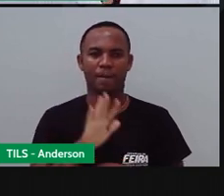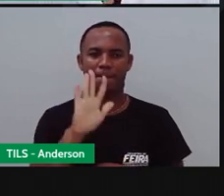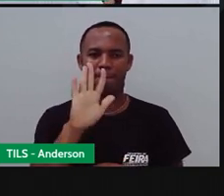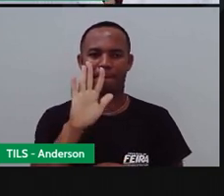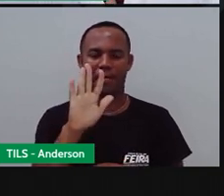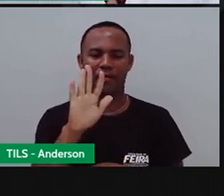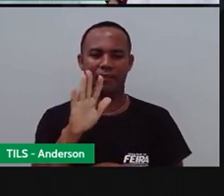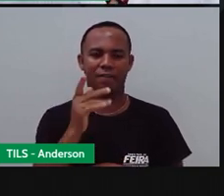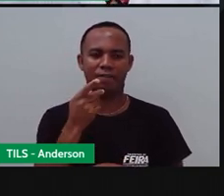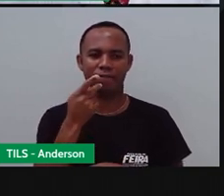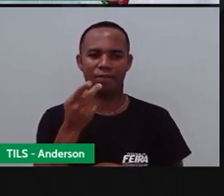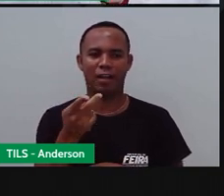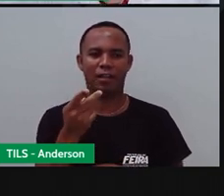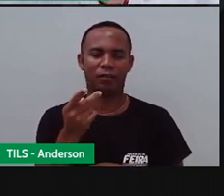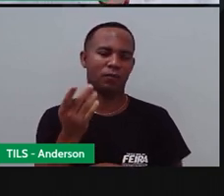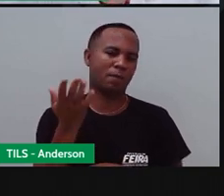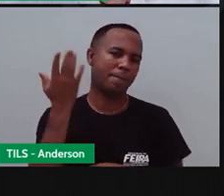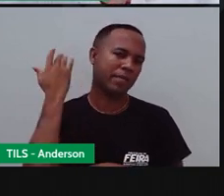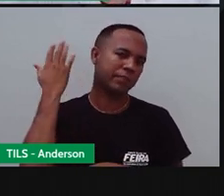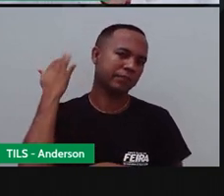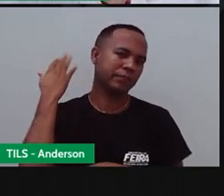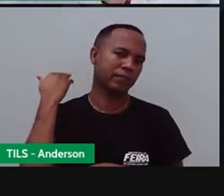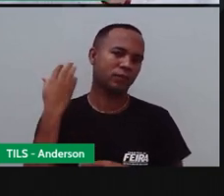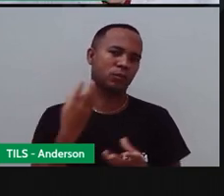passado, Anderson Eu estou falando sobre o quê?